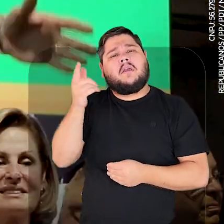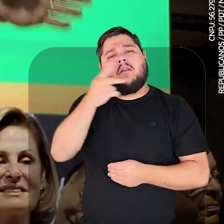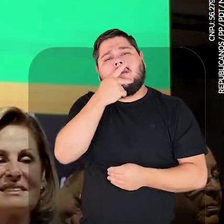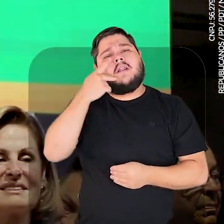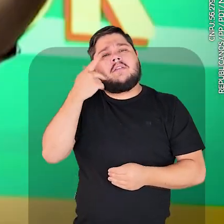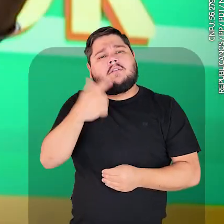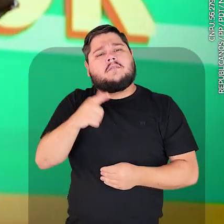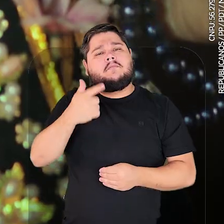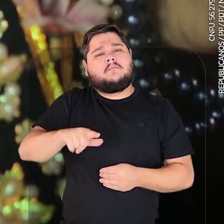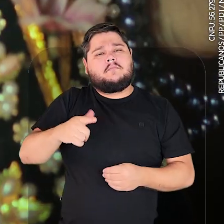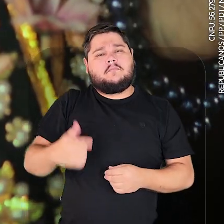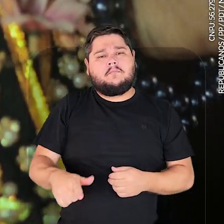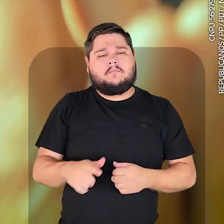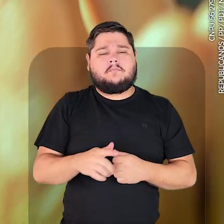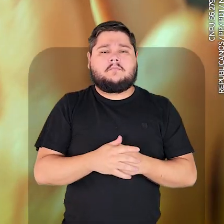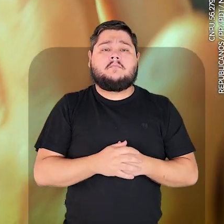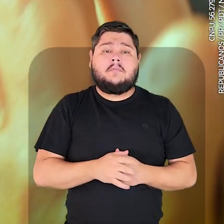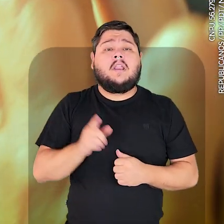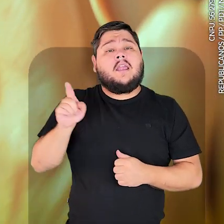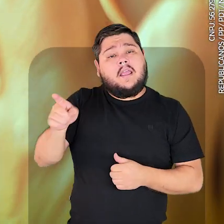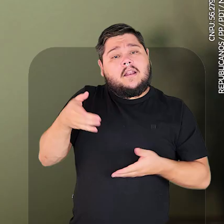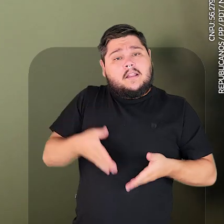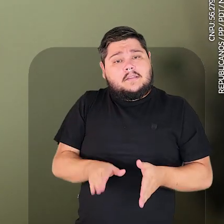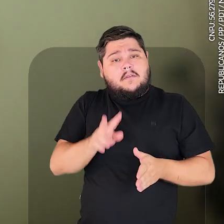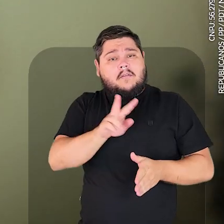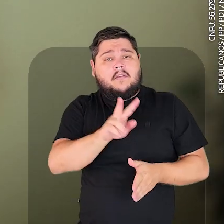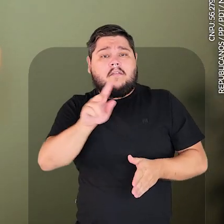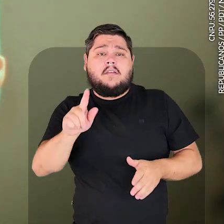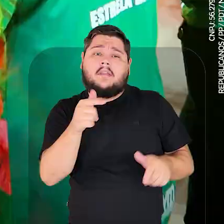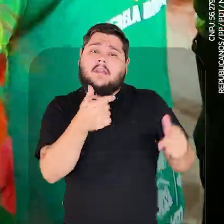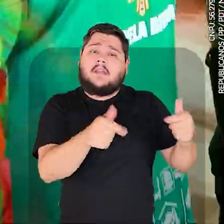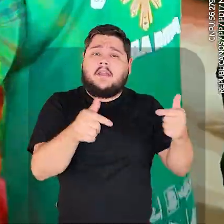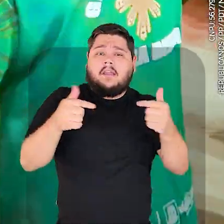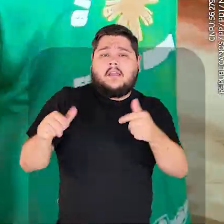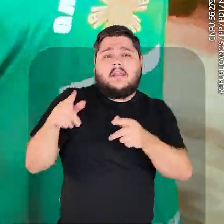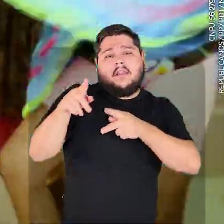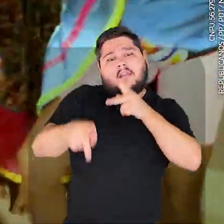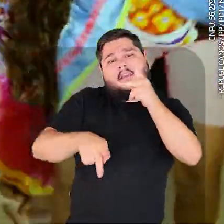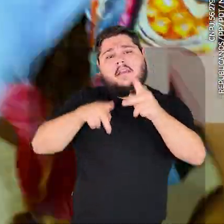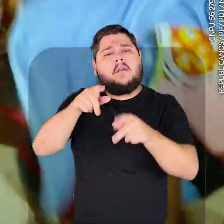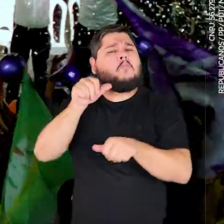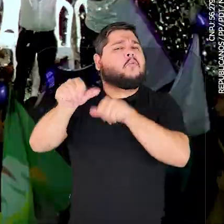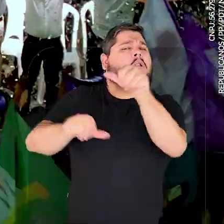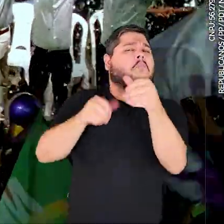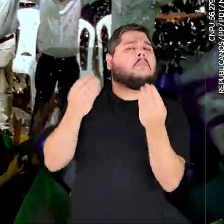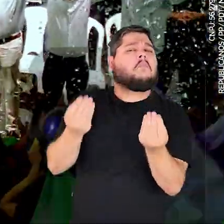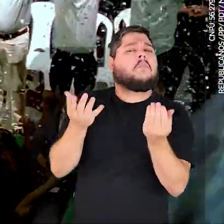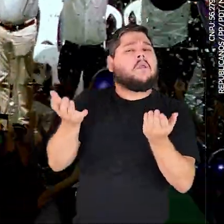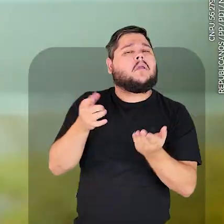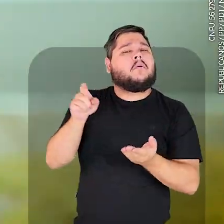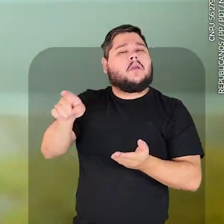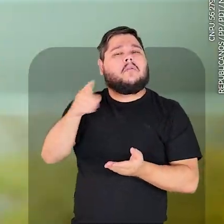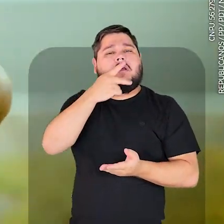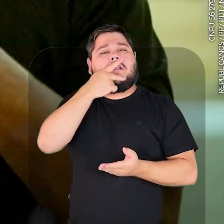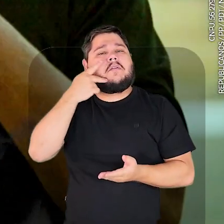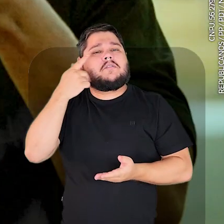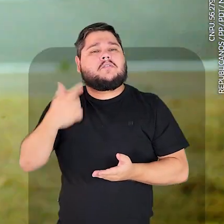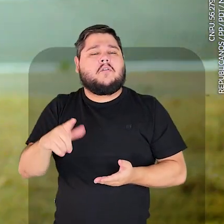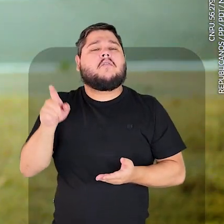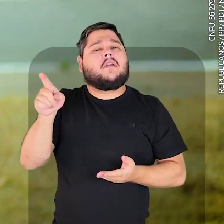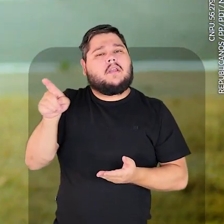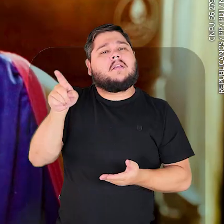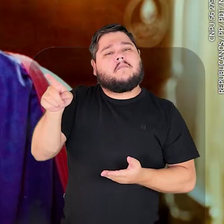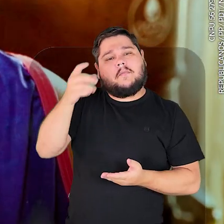Calil de novo. Calil é filho de BG e trabalha pelo povo. Muda pra quê? Eu quero